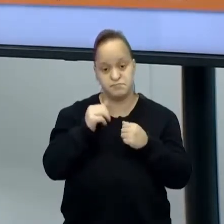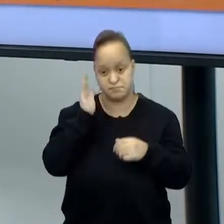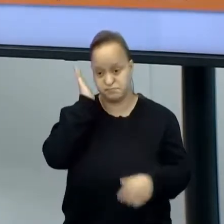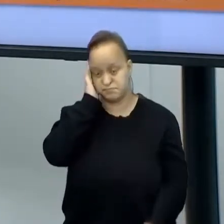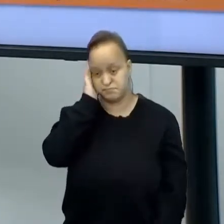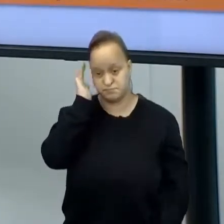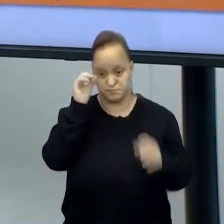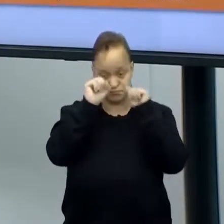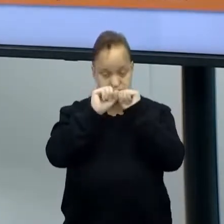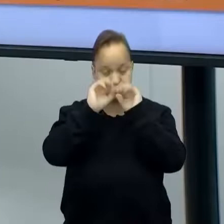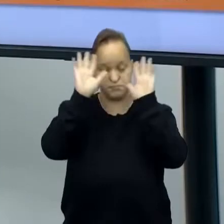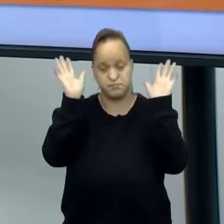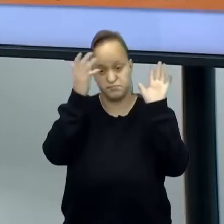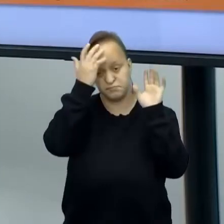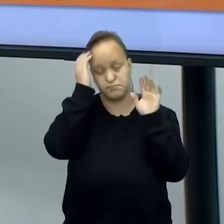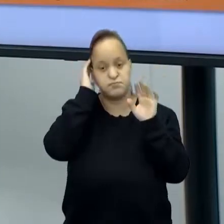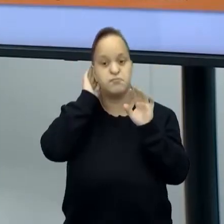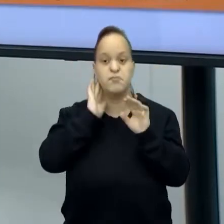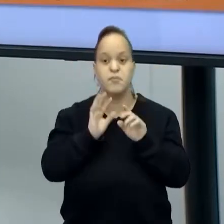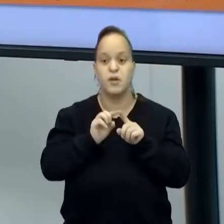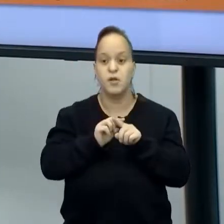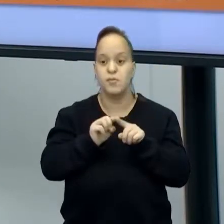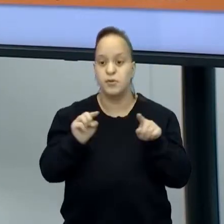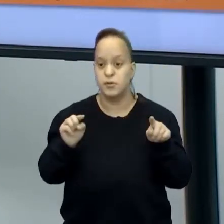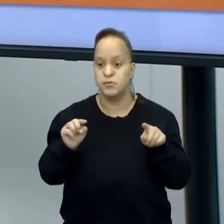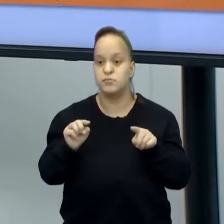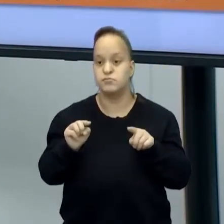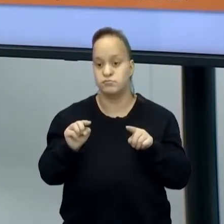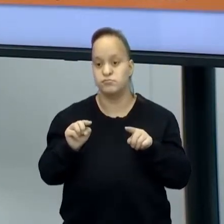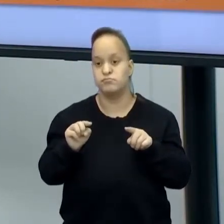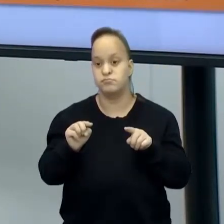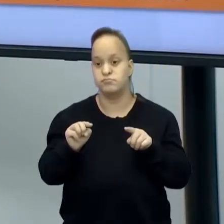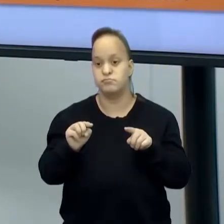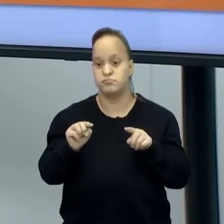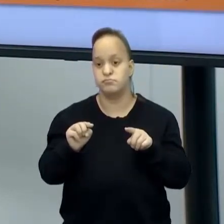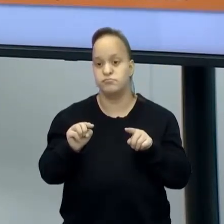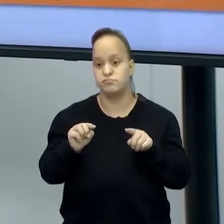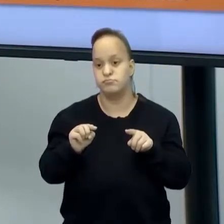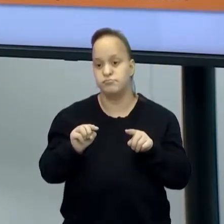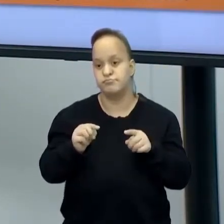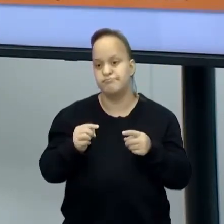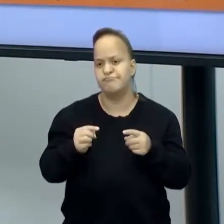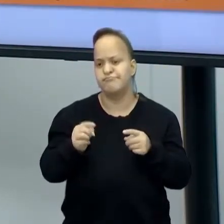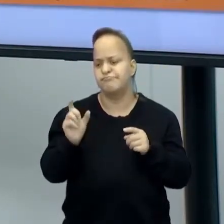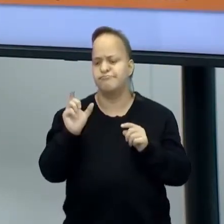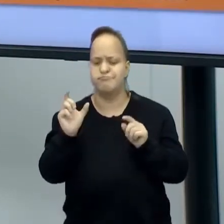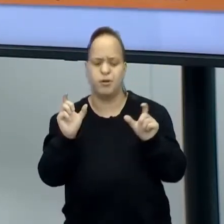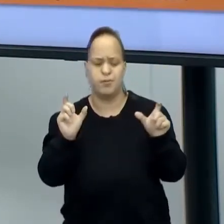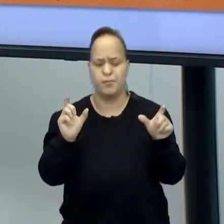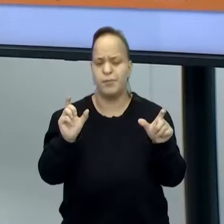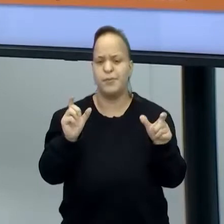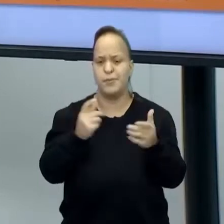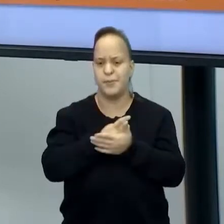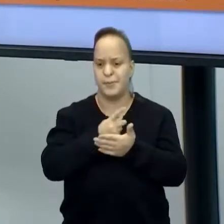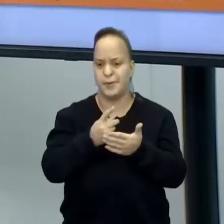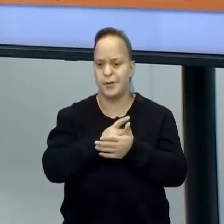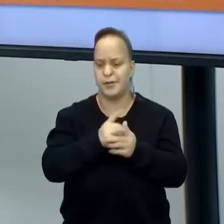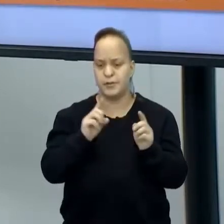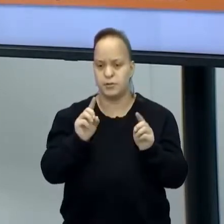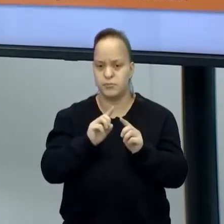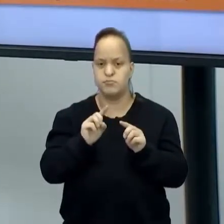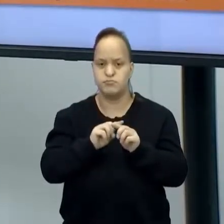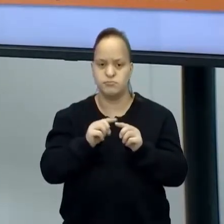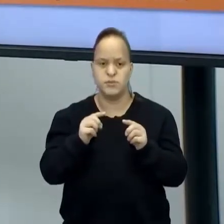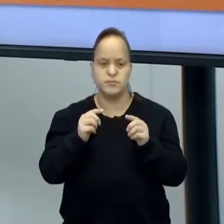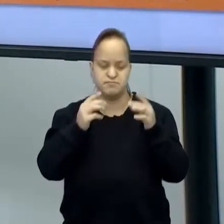bem claro. Para que vocês não fiquem dando conceitos e fatores errados. Mas tem mais algumas coisas